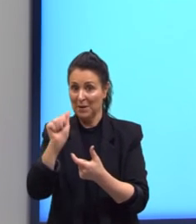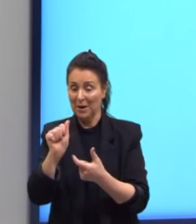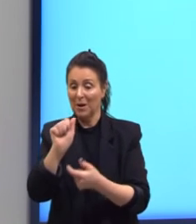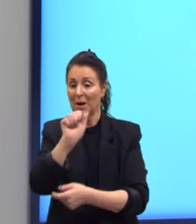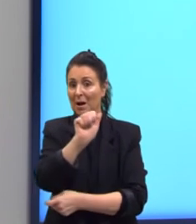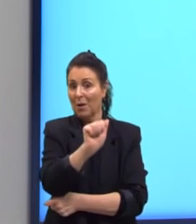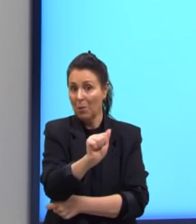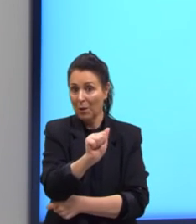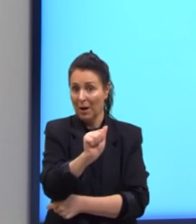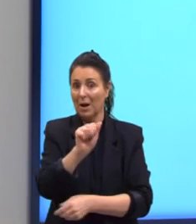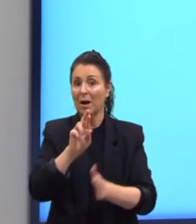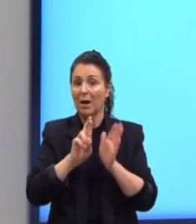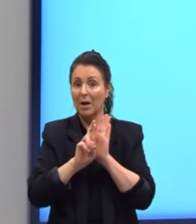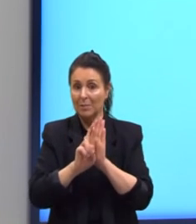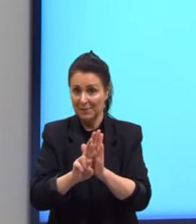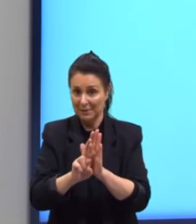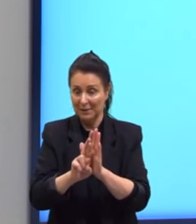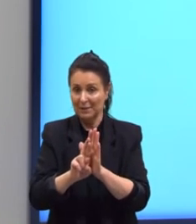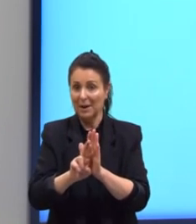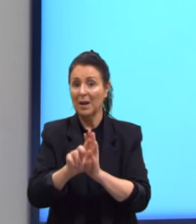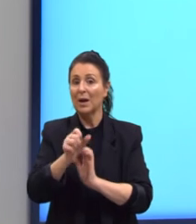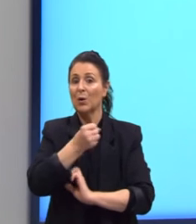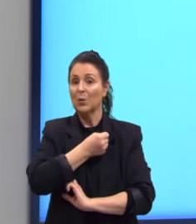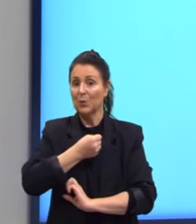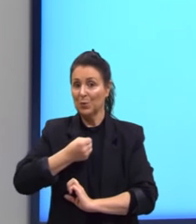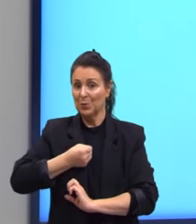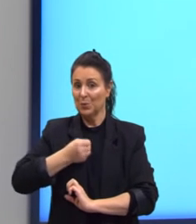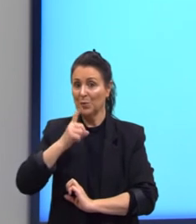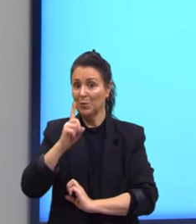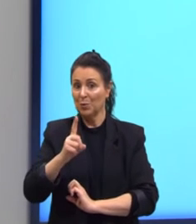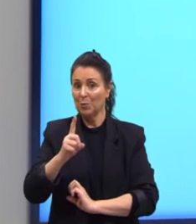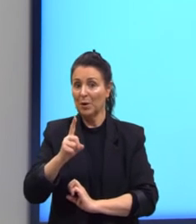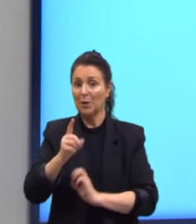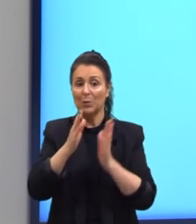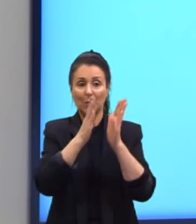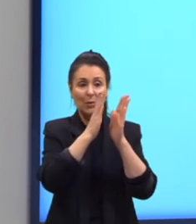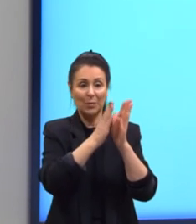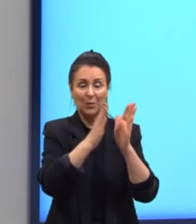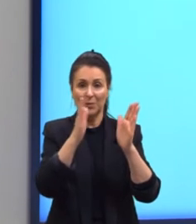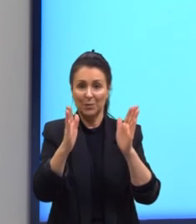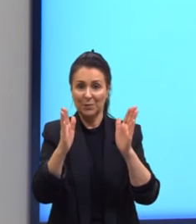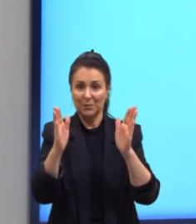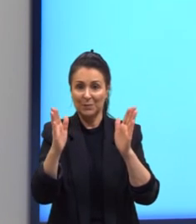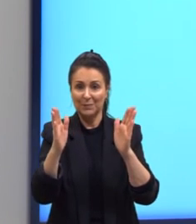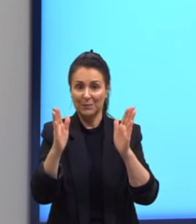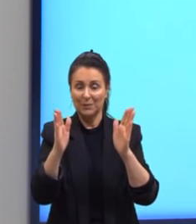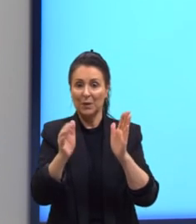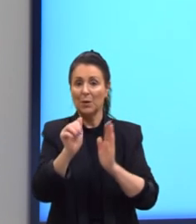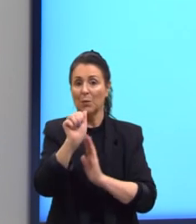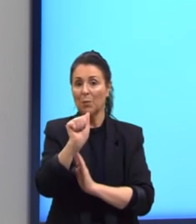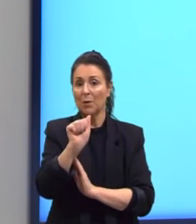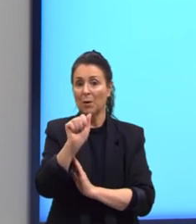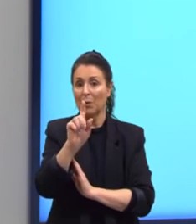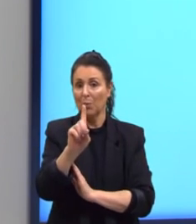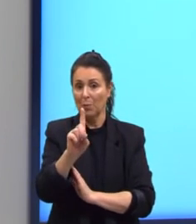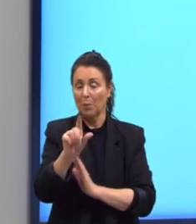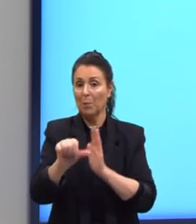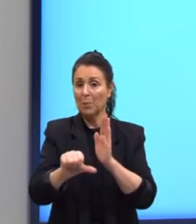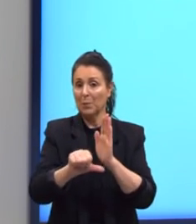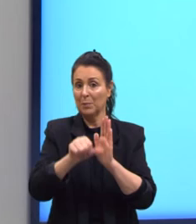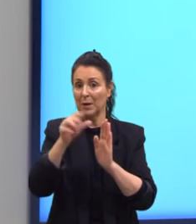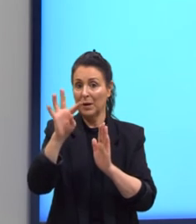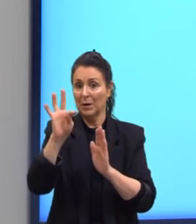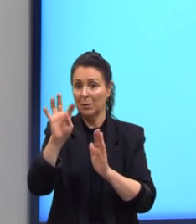representando ali o termo e o número representando a posição então a1 o nosso primeiro termo